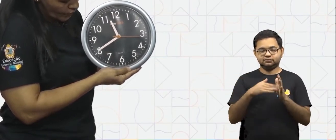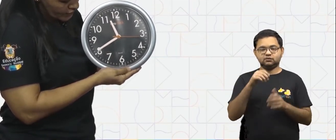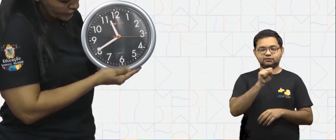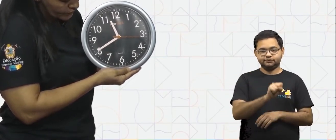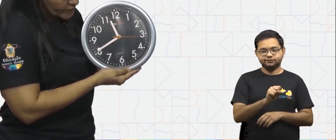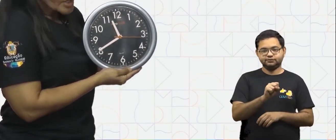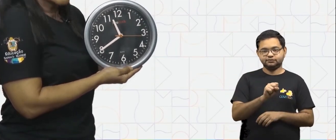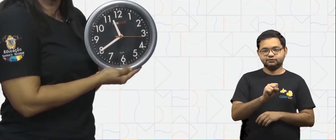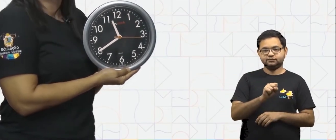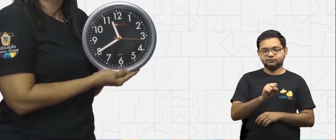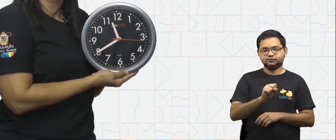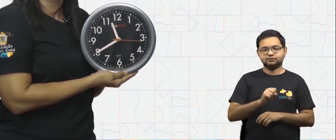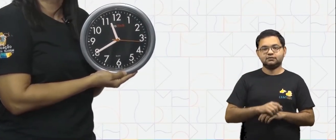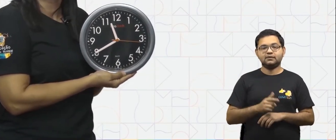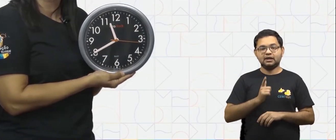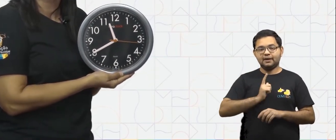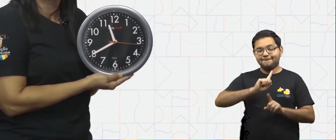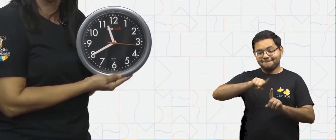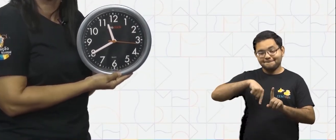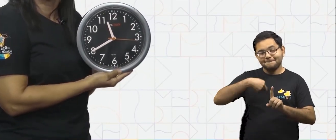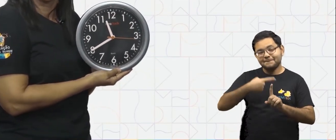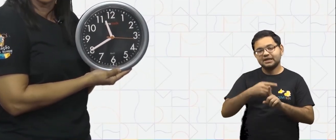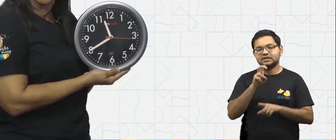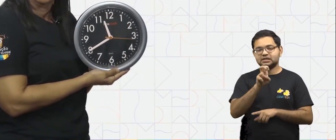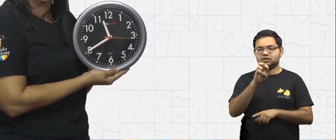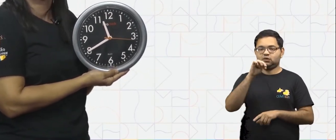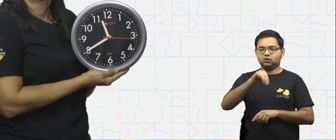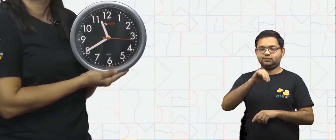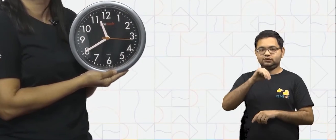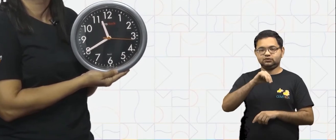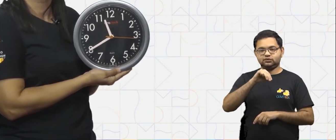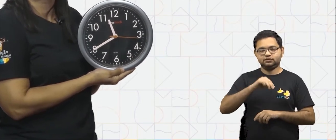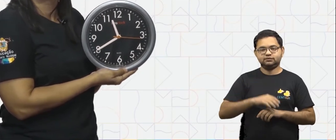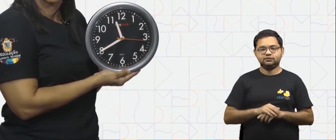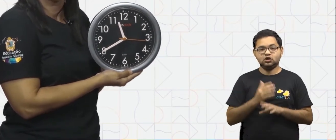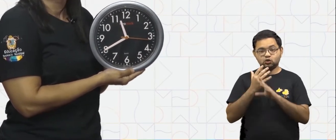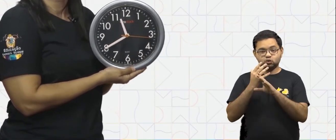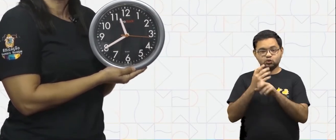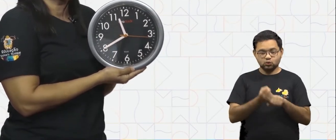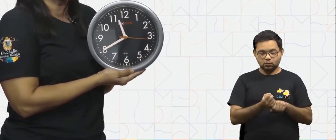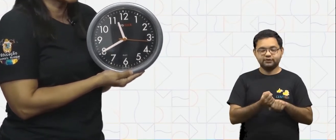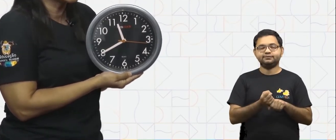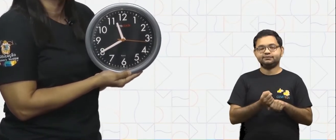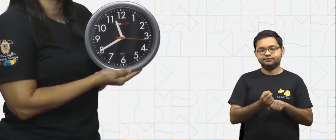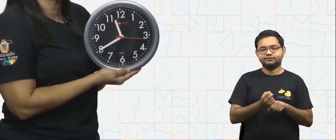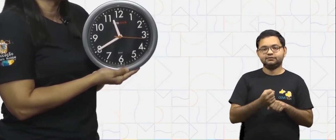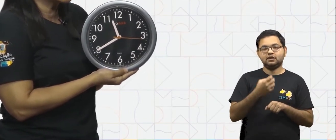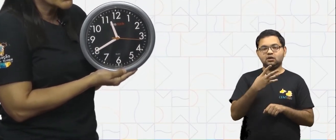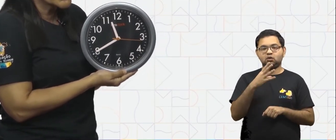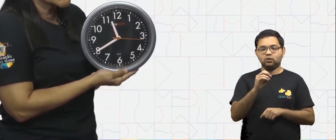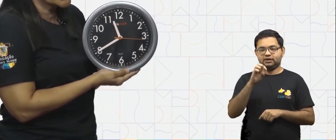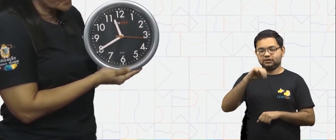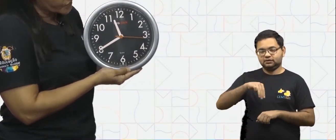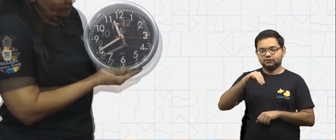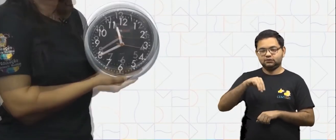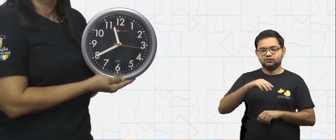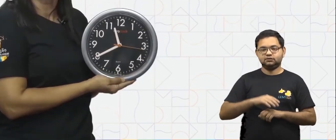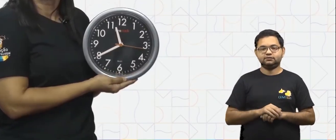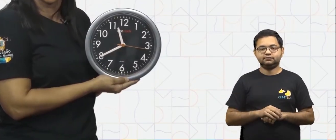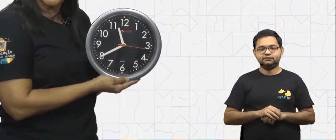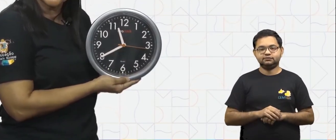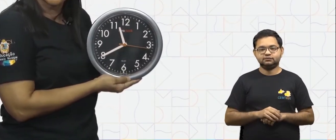dar 40 minutos.